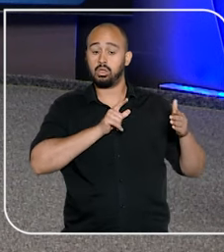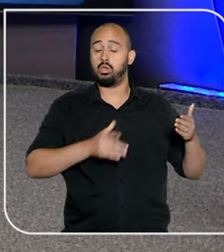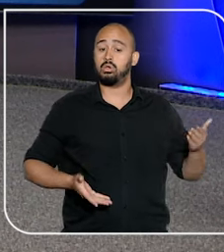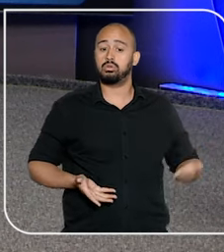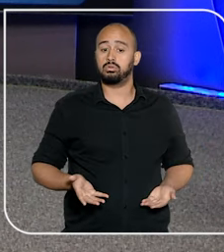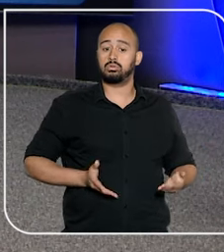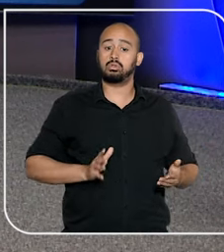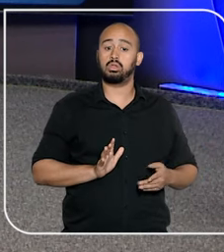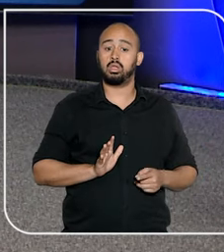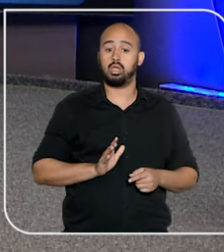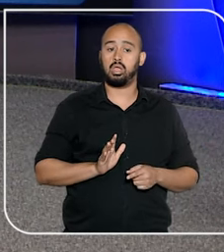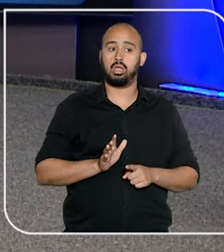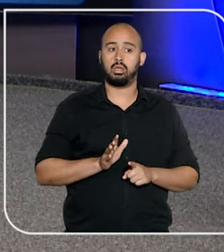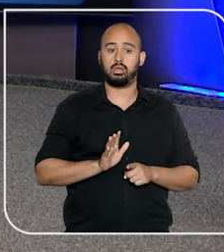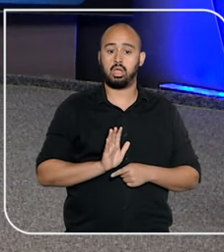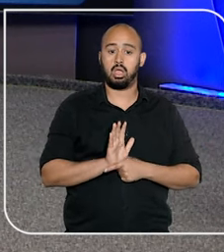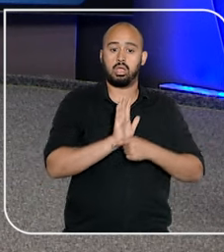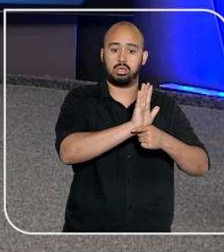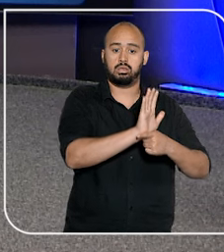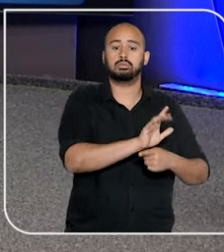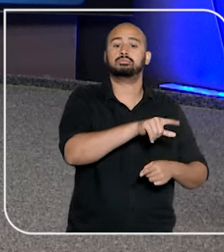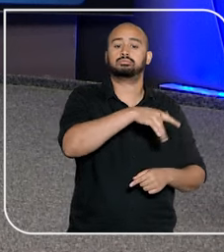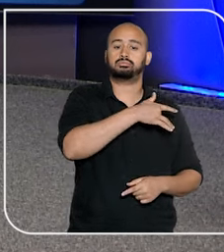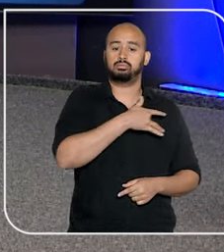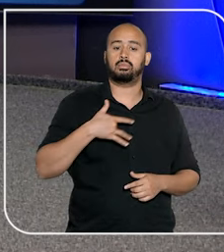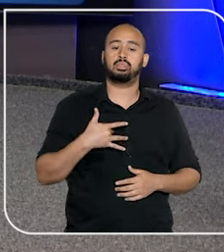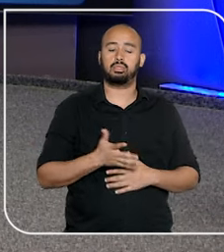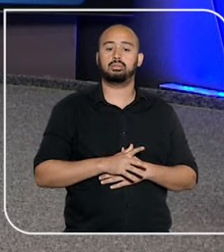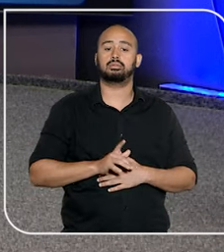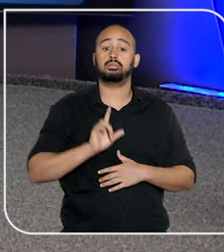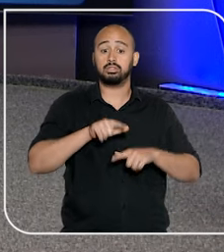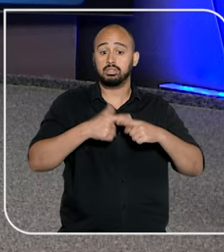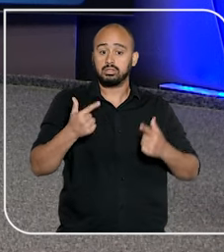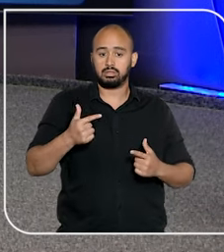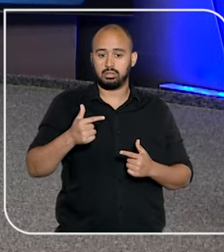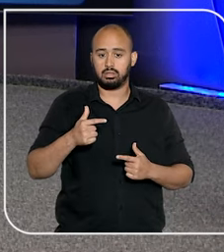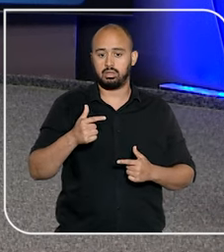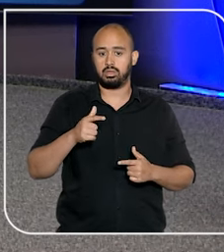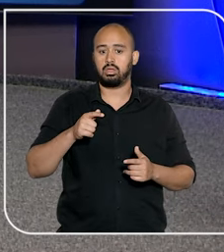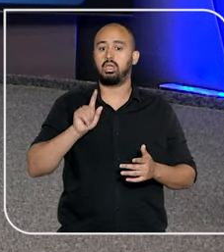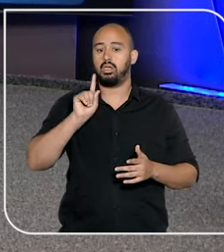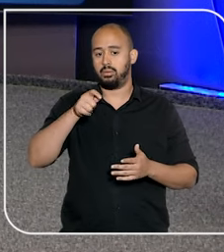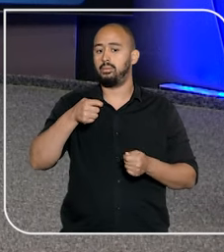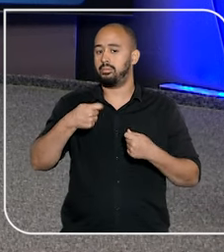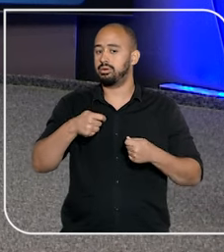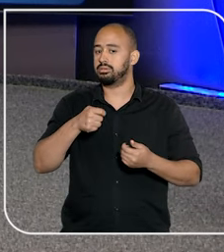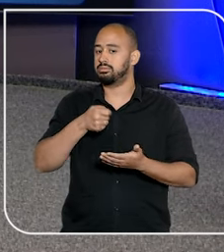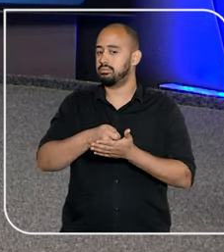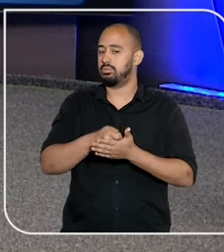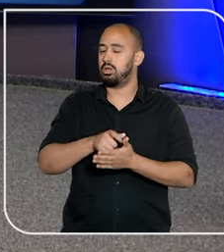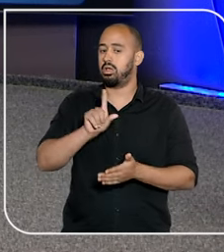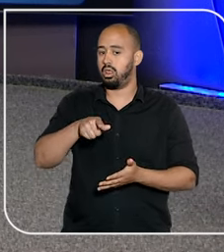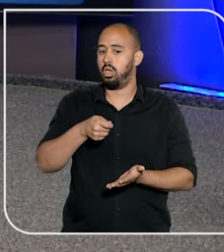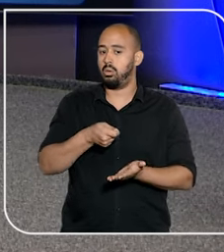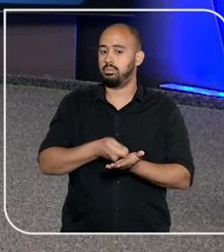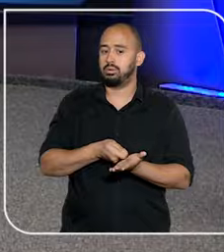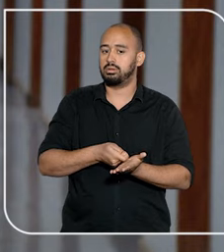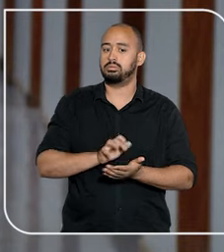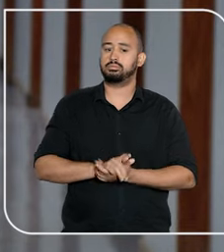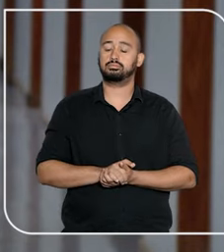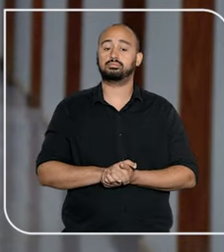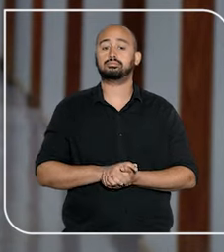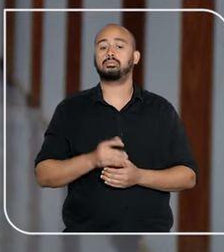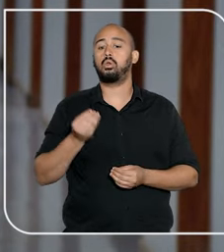é considerada um serviço de assistência à saúde. E nessa situação, a cobertura é obrigatória.